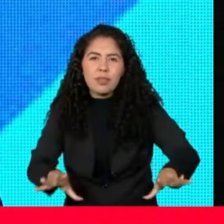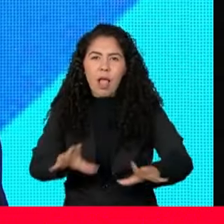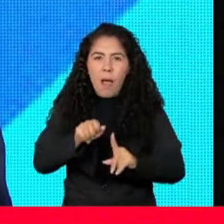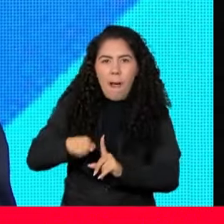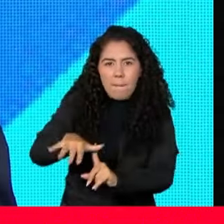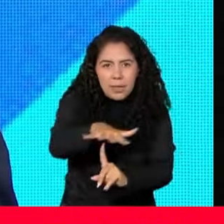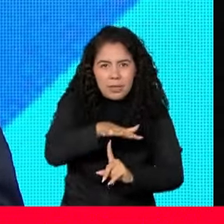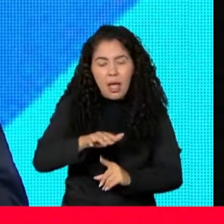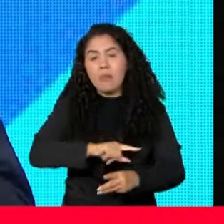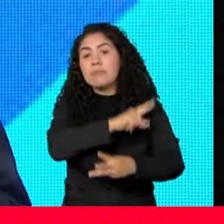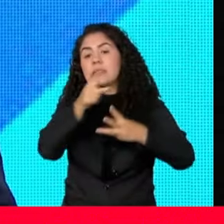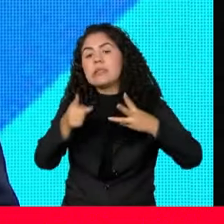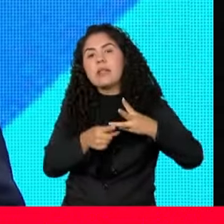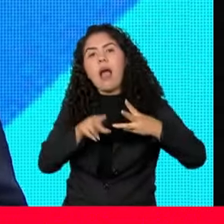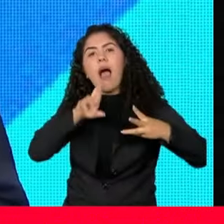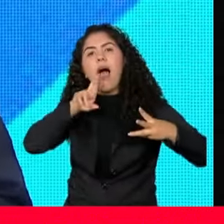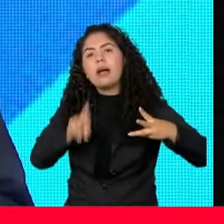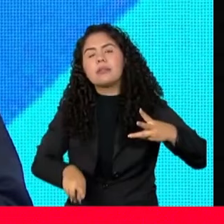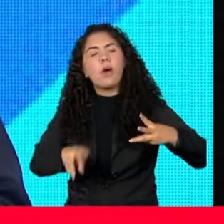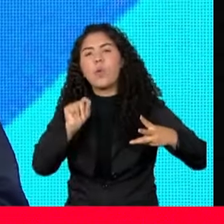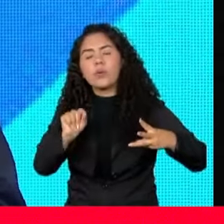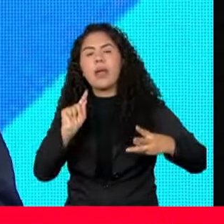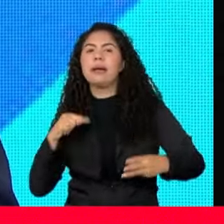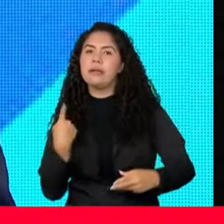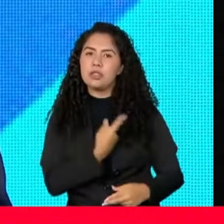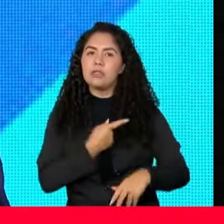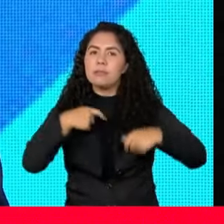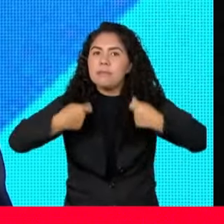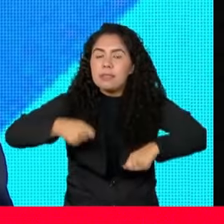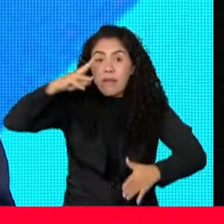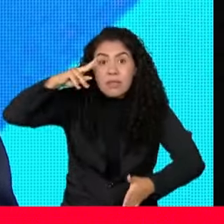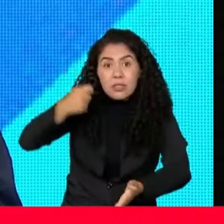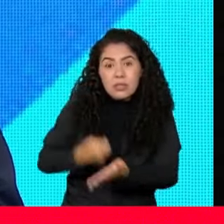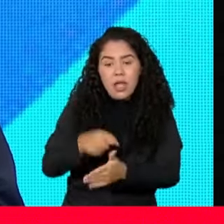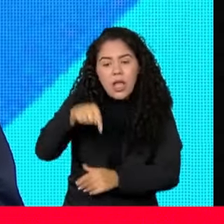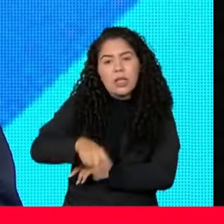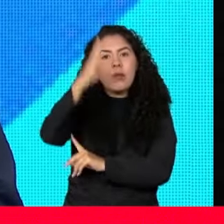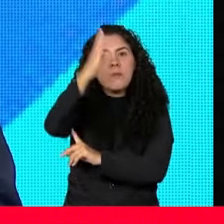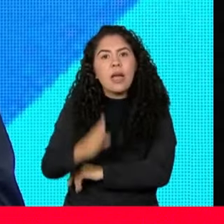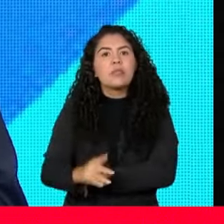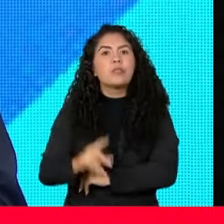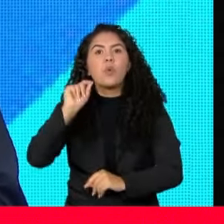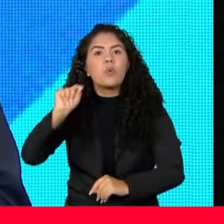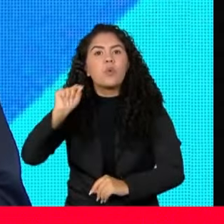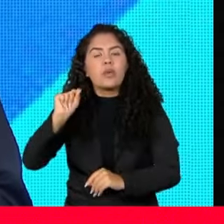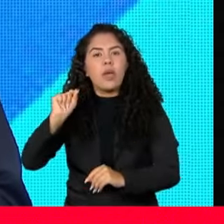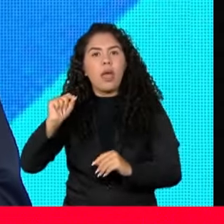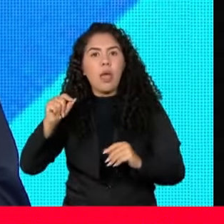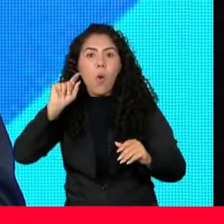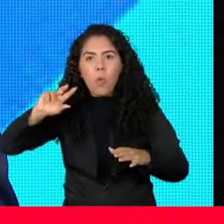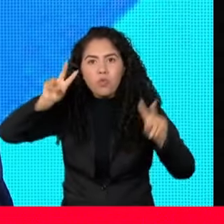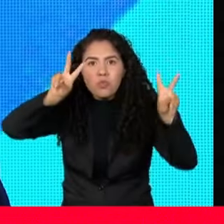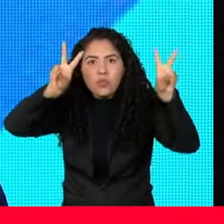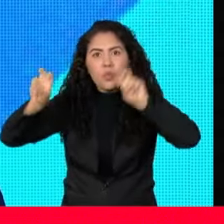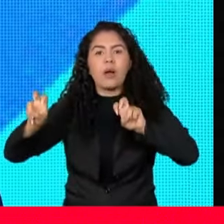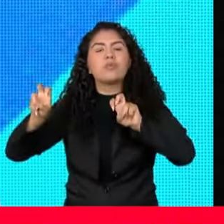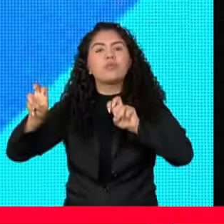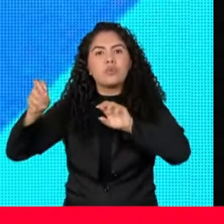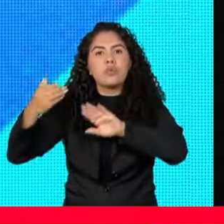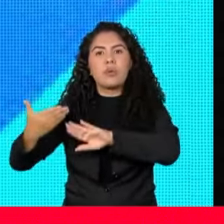razão era que nós precisávamos estabelecer no Brasil um precedente importante no